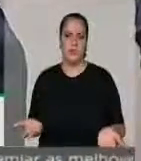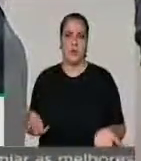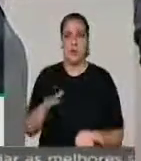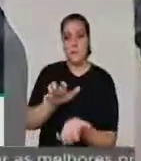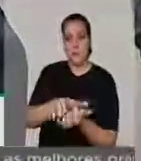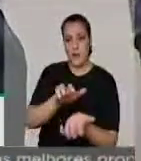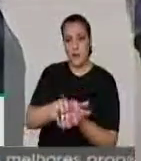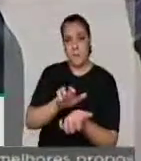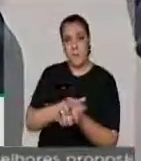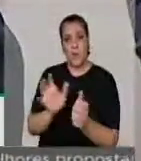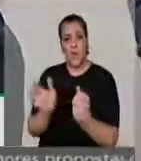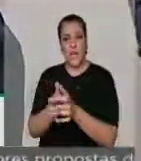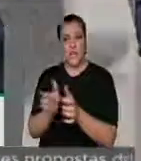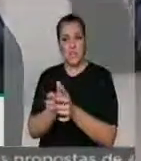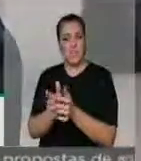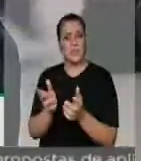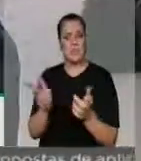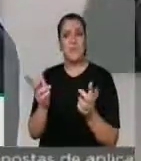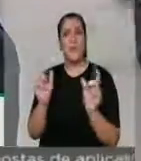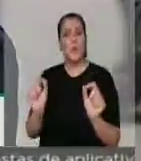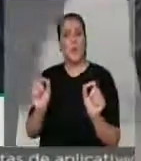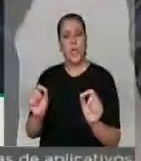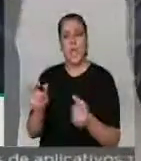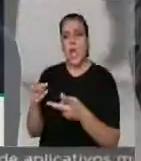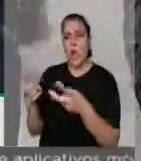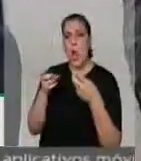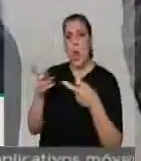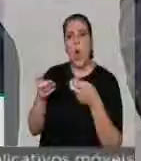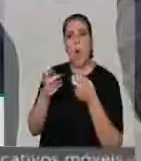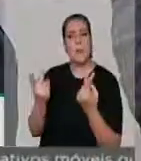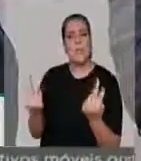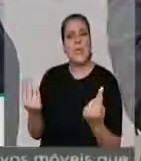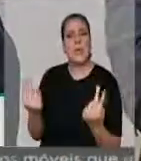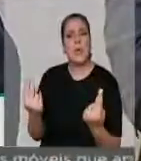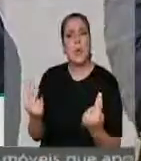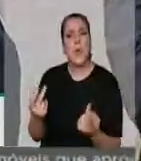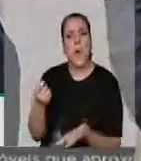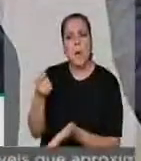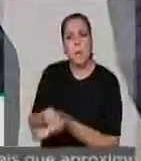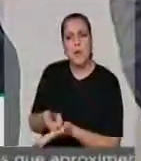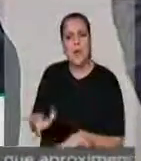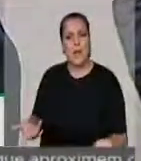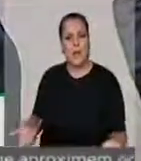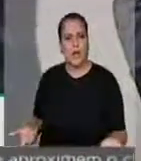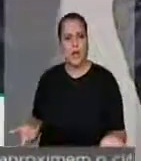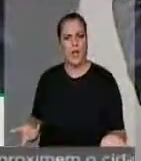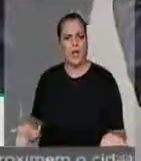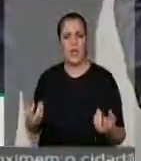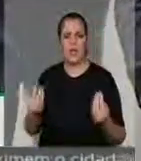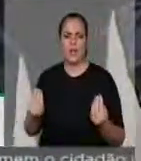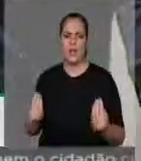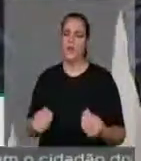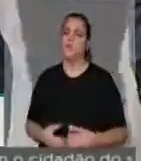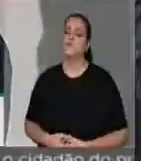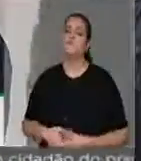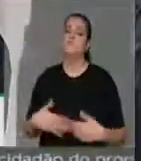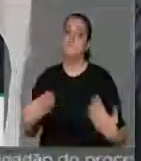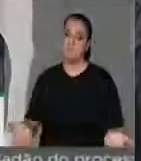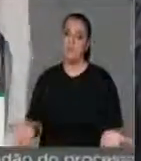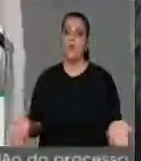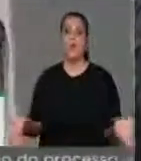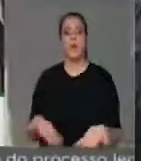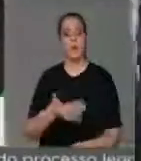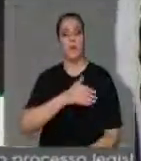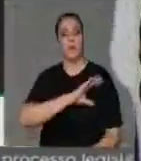esta, cobrar dos motoqueiros o preço igual a um veículo. De modo que esse projeto foi aprovado hoje na